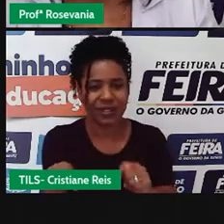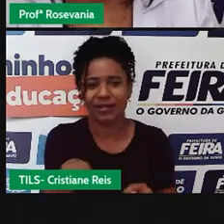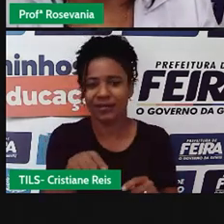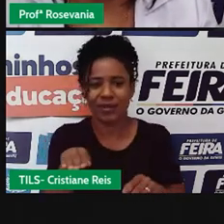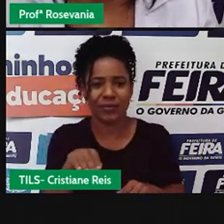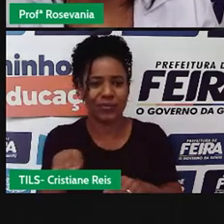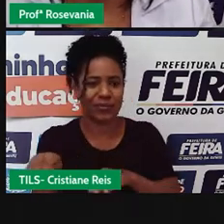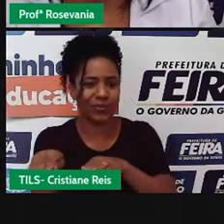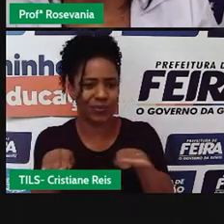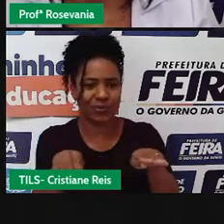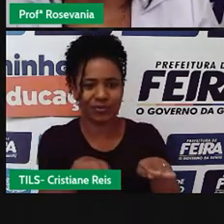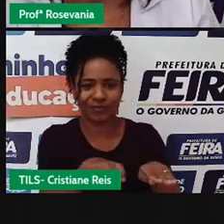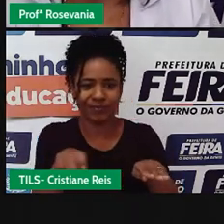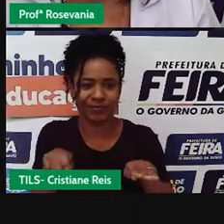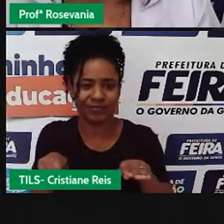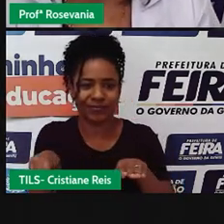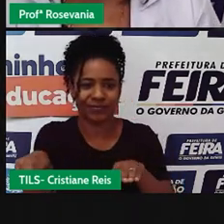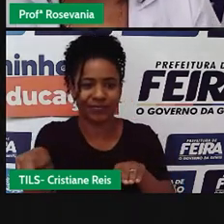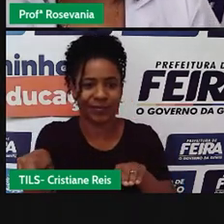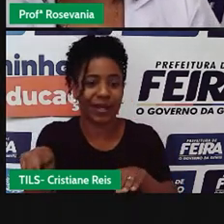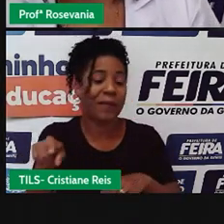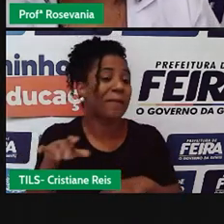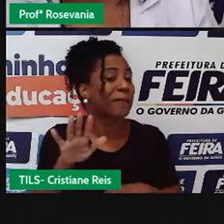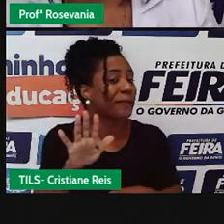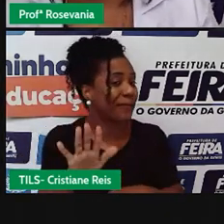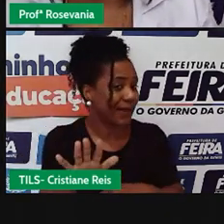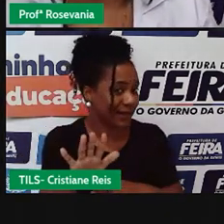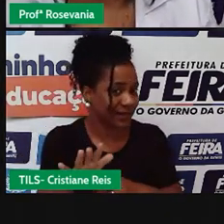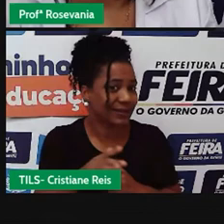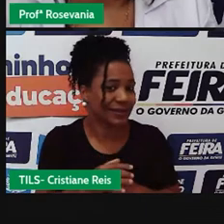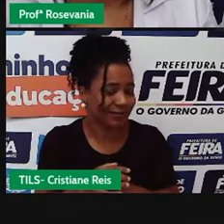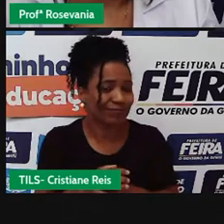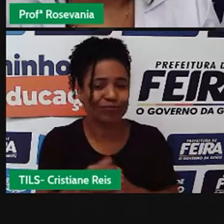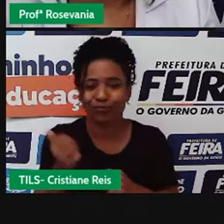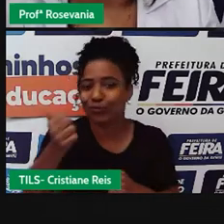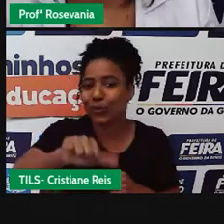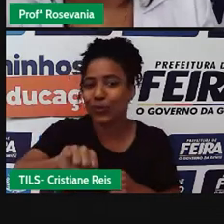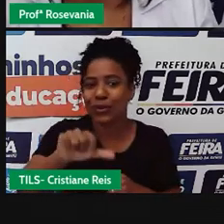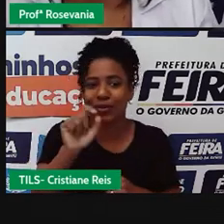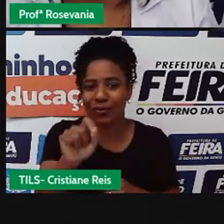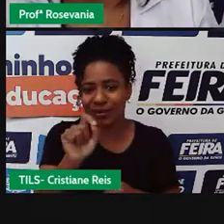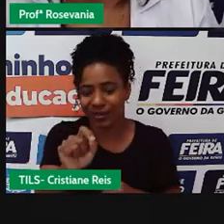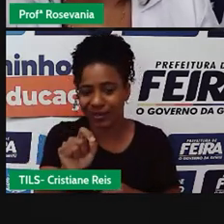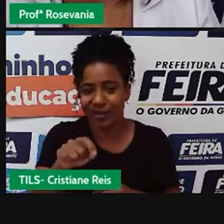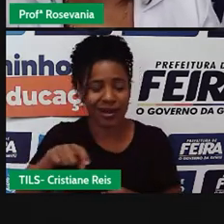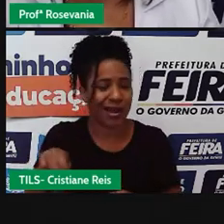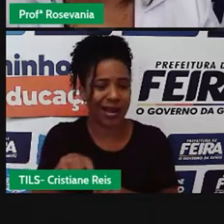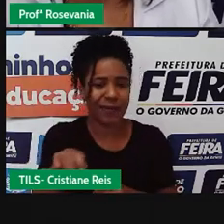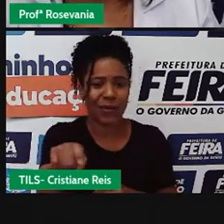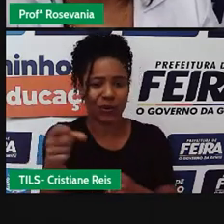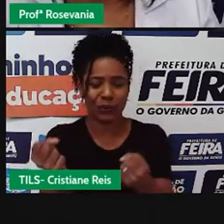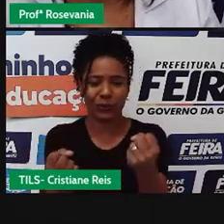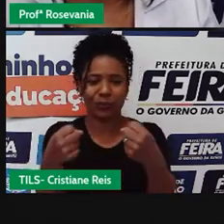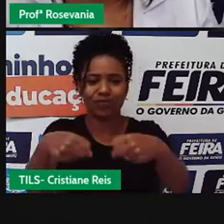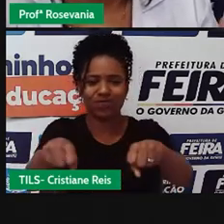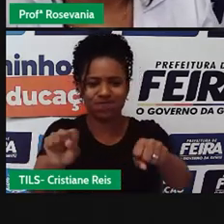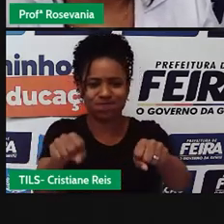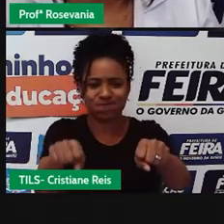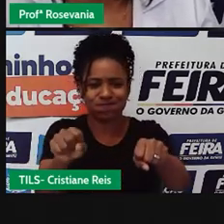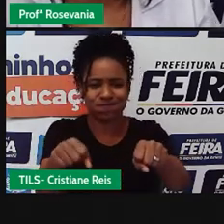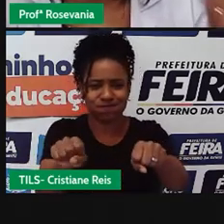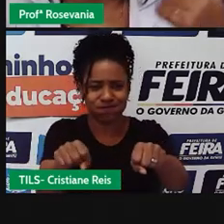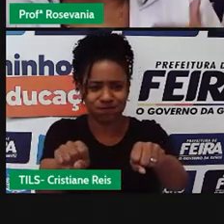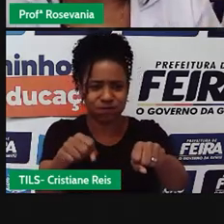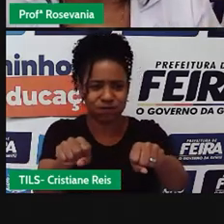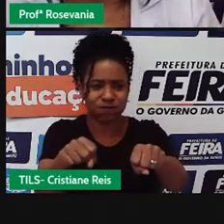porque ela é um transporte pequeno, mas em compensação, como ponto negativo, ele não é seguro, né, tem uma frase que